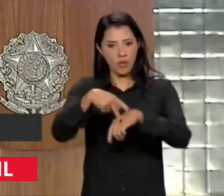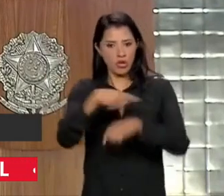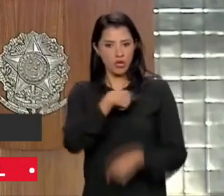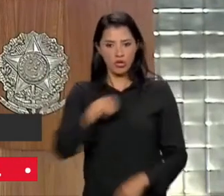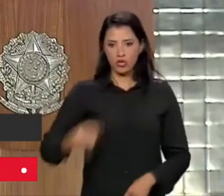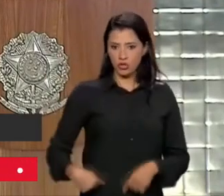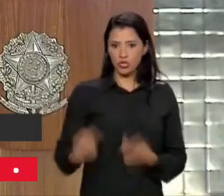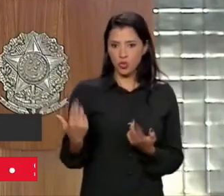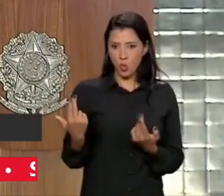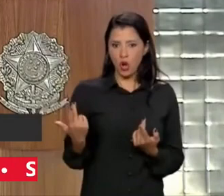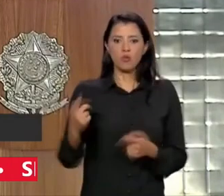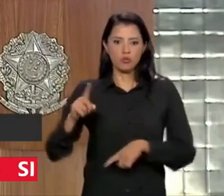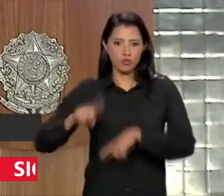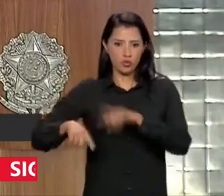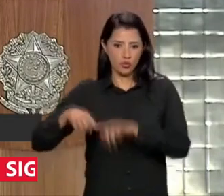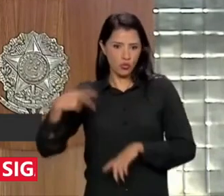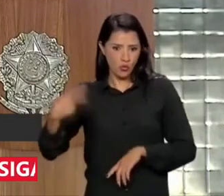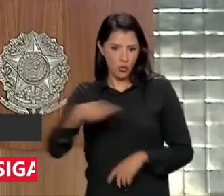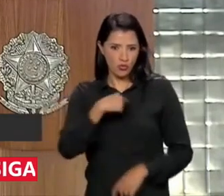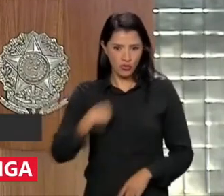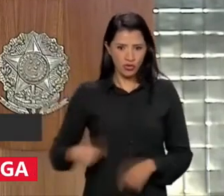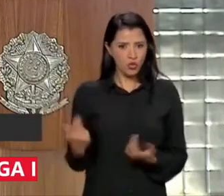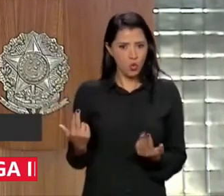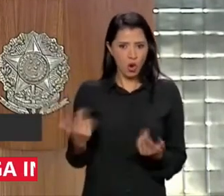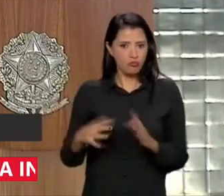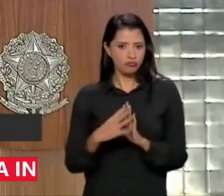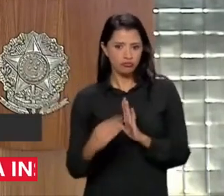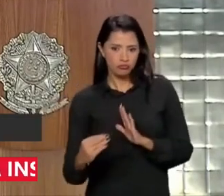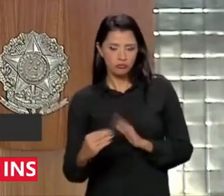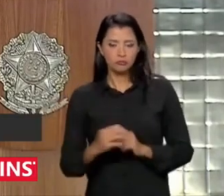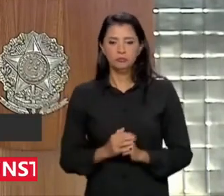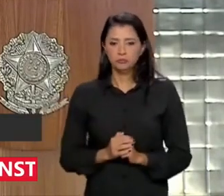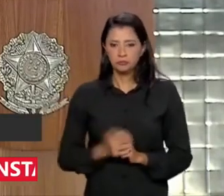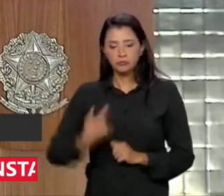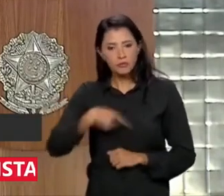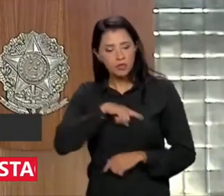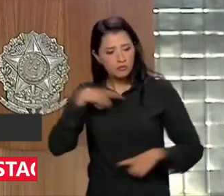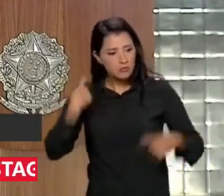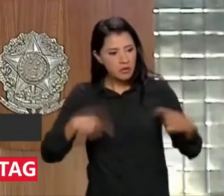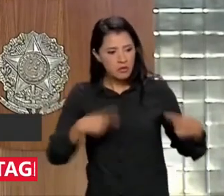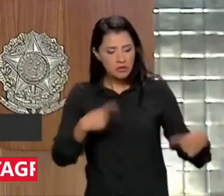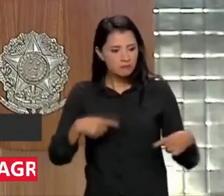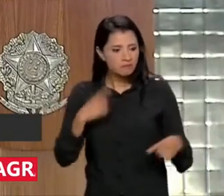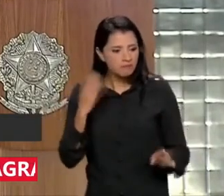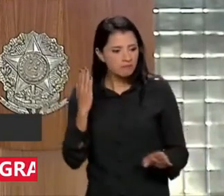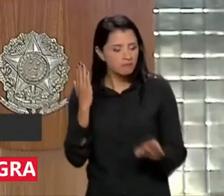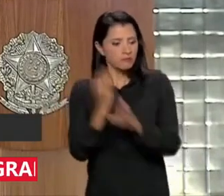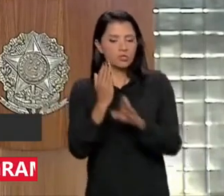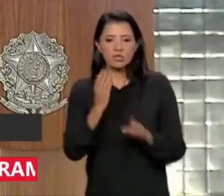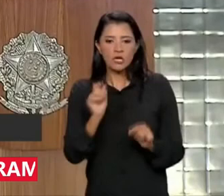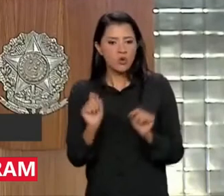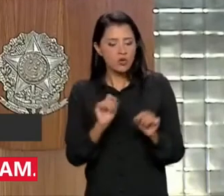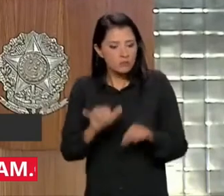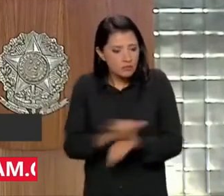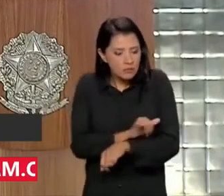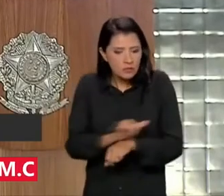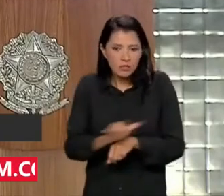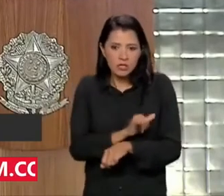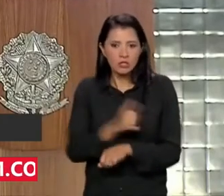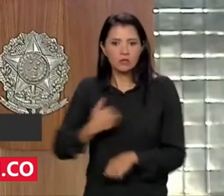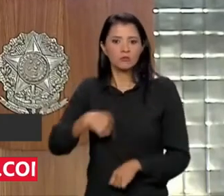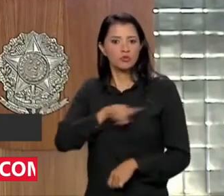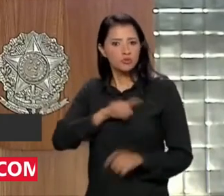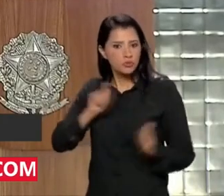os produtos chineses. Então nós estamos discutindo para encontrar uma forma para que a gente